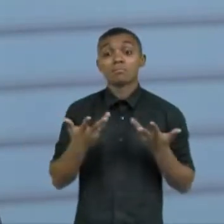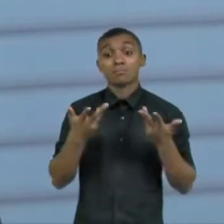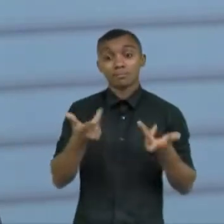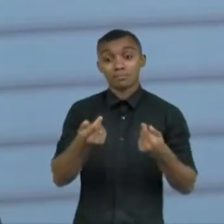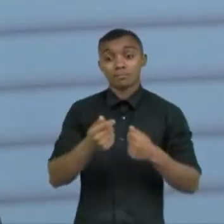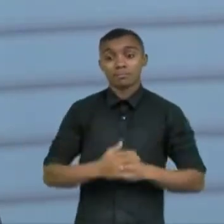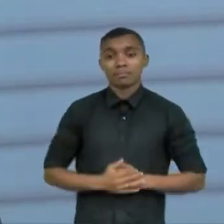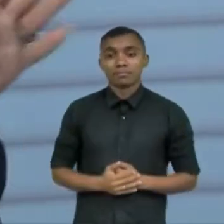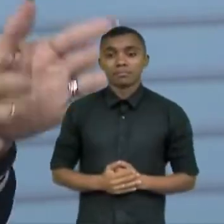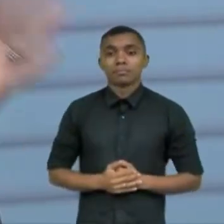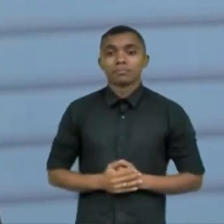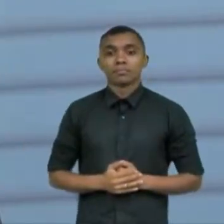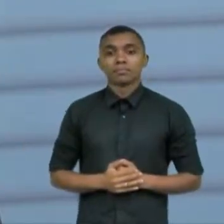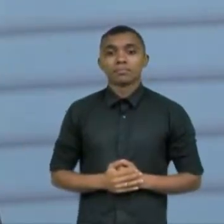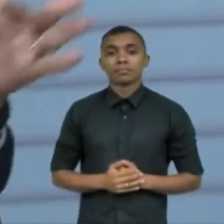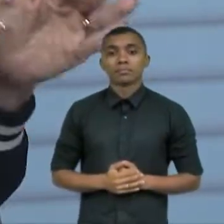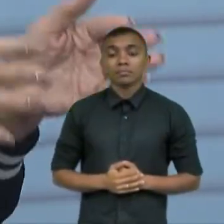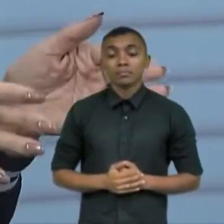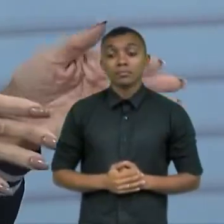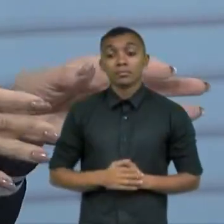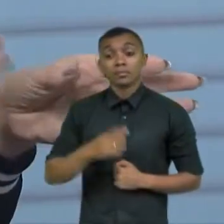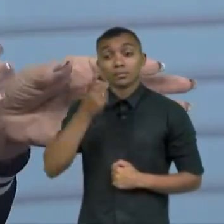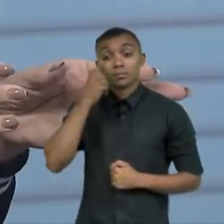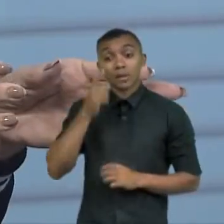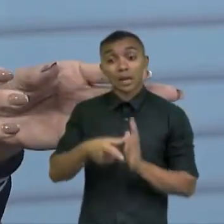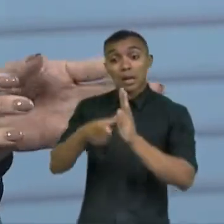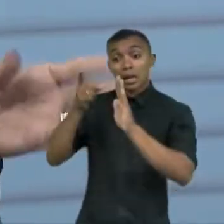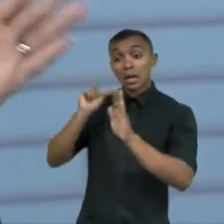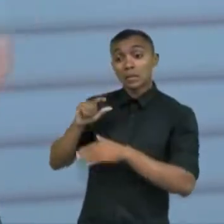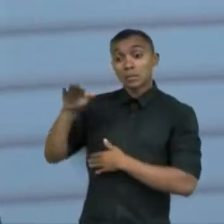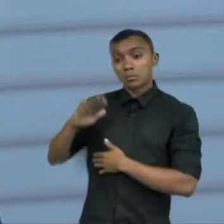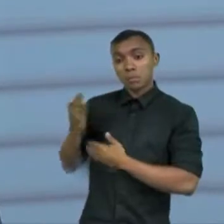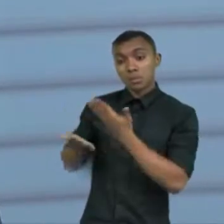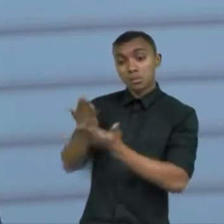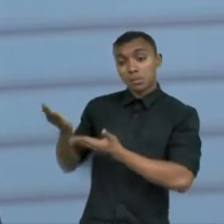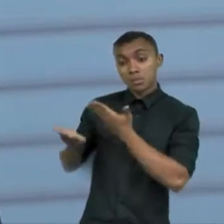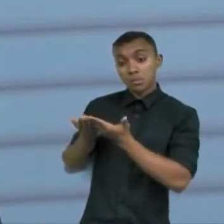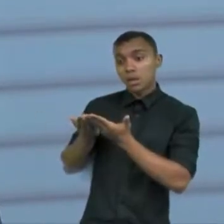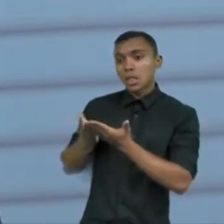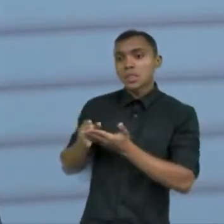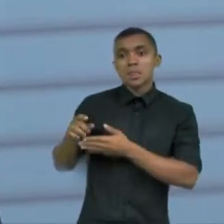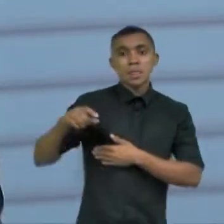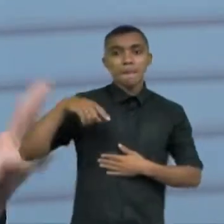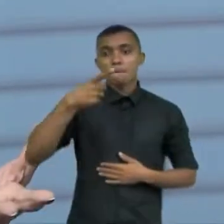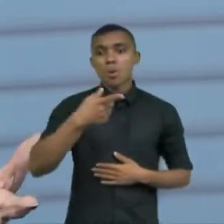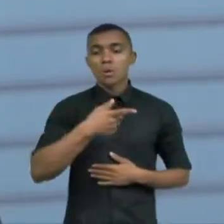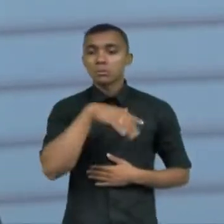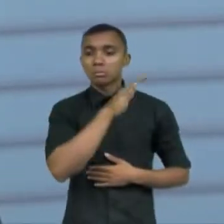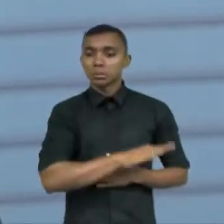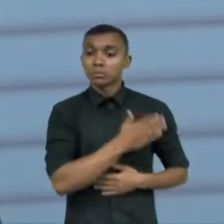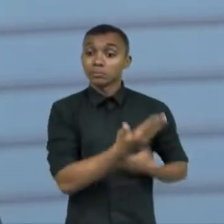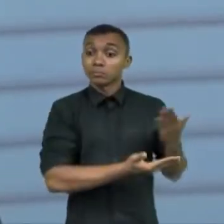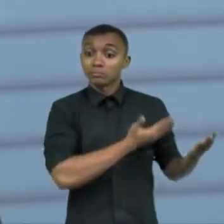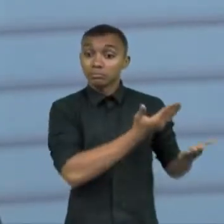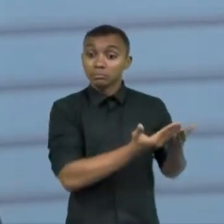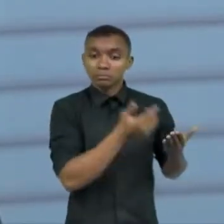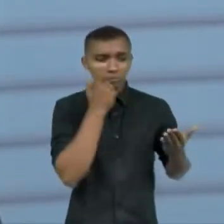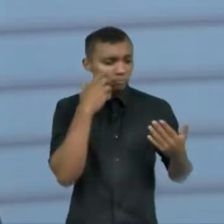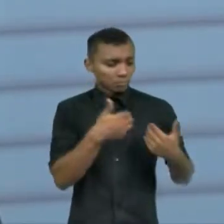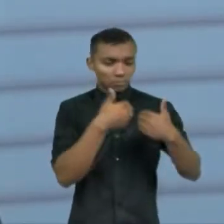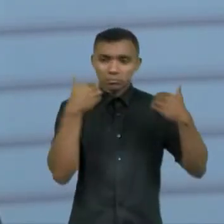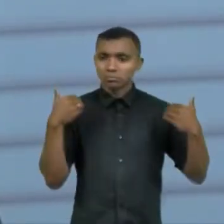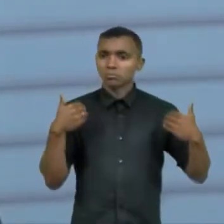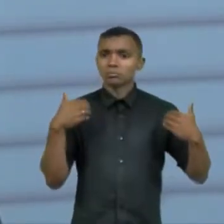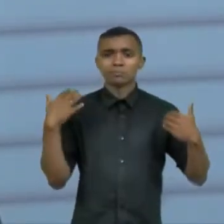tem antes a Alice antes do tratamento direcionado e a Alice depois do tratamento direcionado que é a ciência